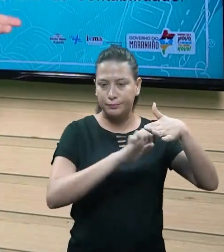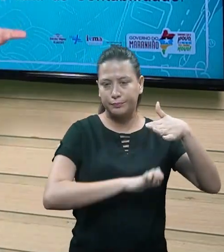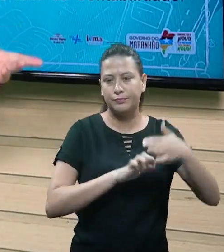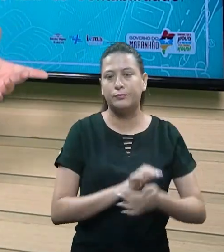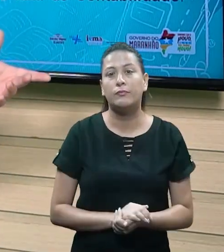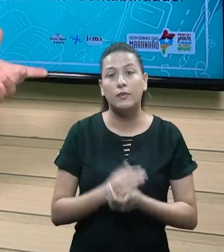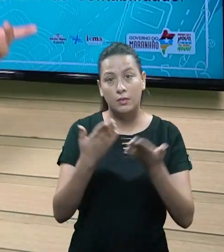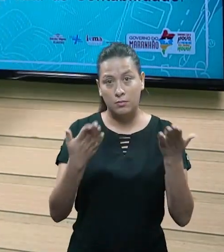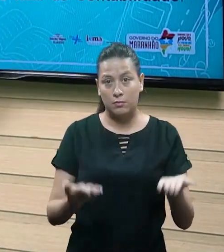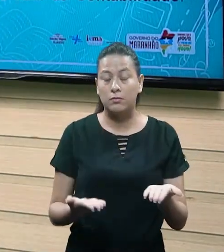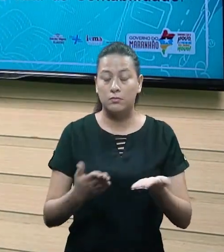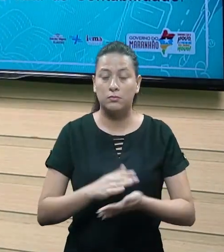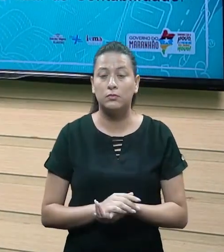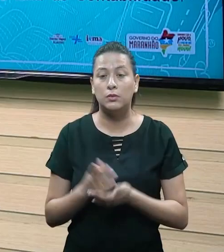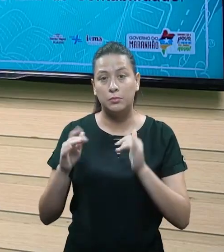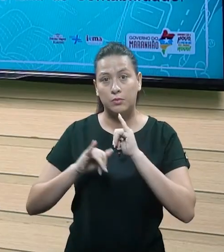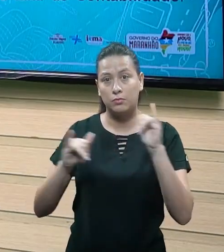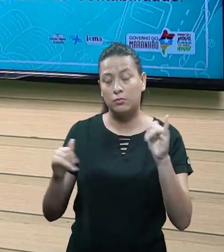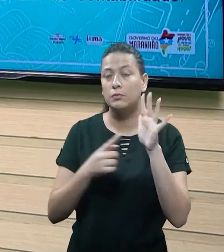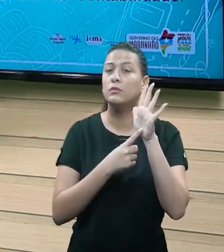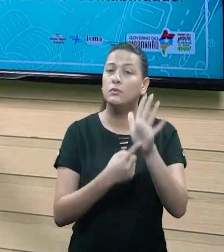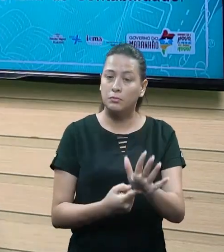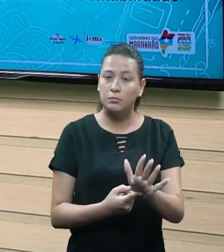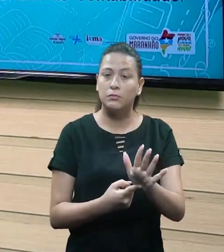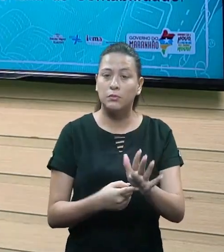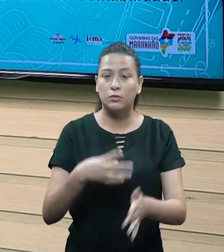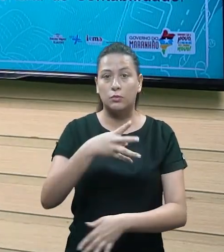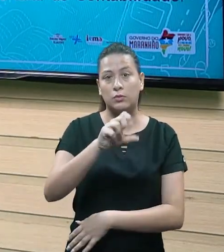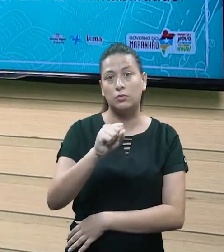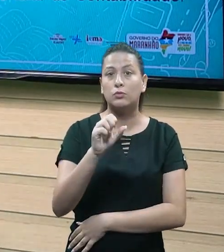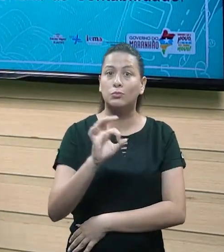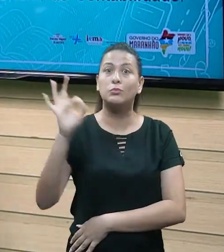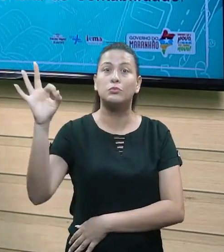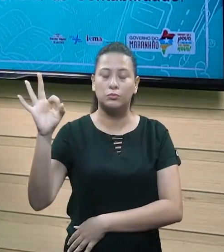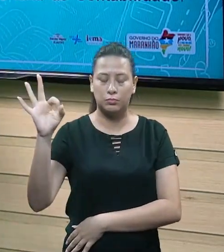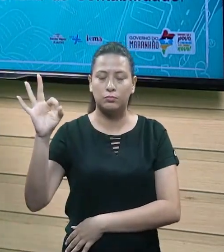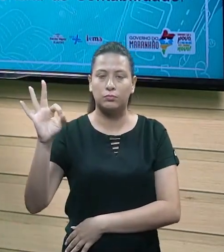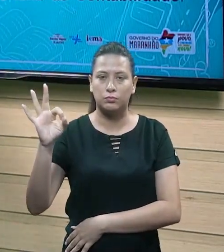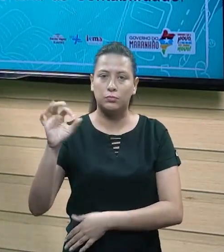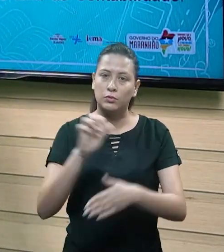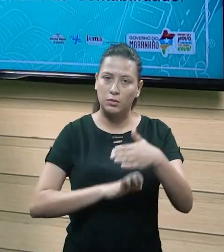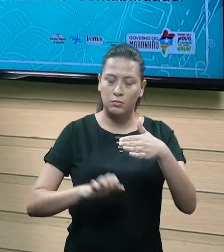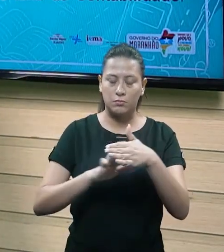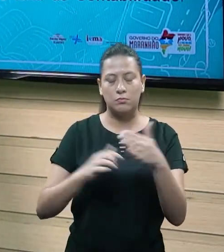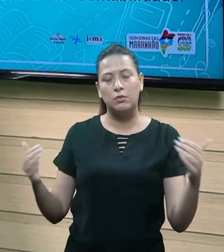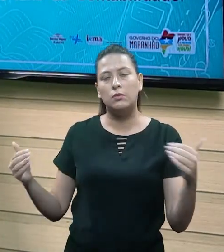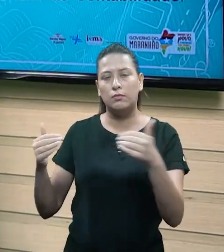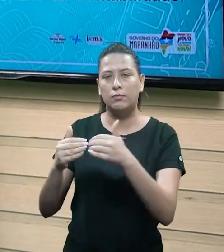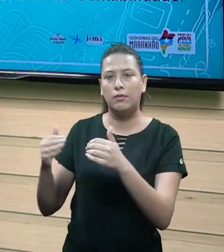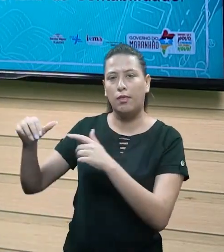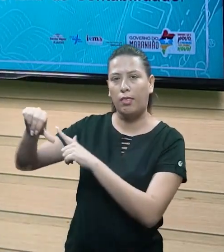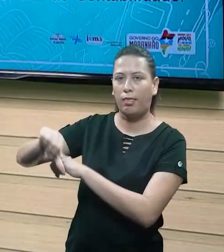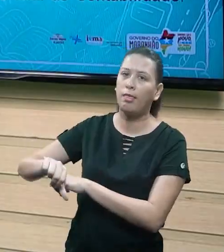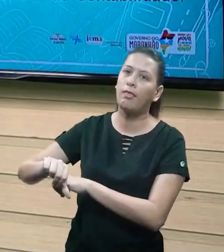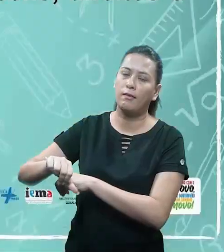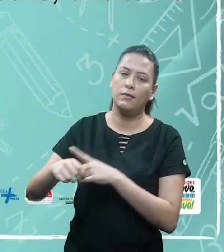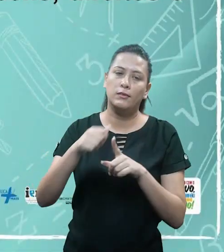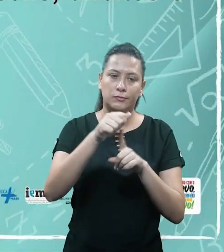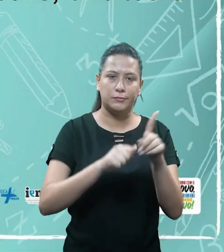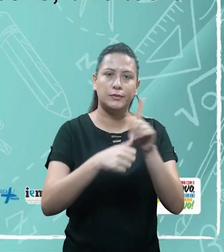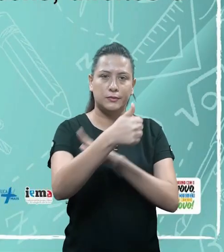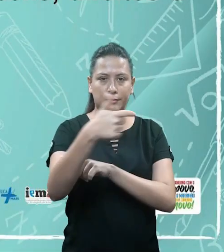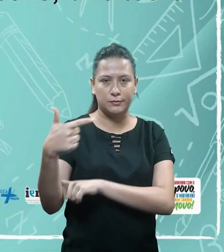aqui a gente tem um dado que comprova isso. Como acabou de deixar claro, o SEBRAE, 48% das empresas fecham nos 12 primeiros meses, certo?